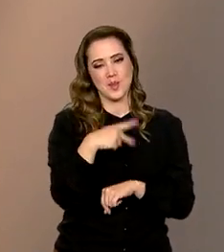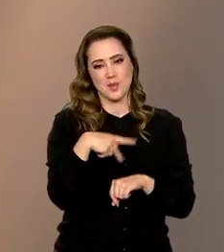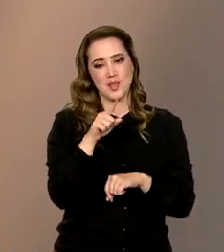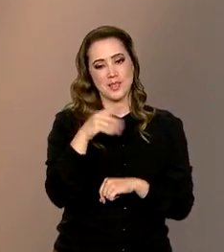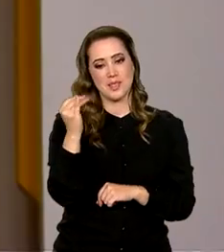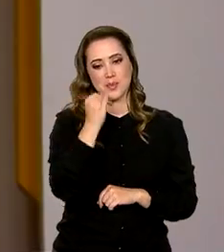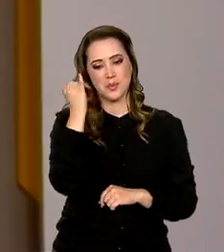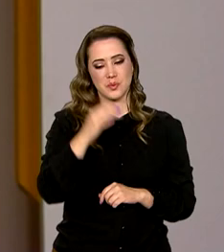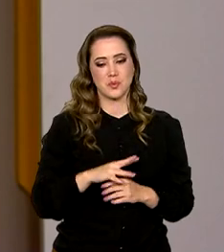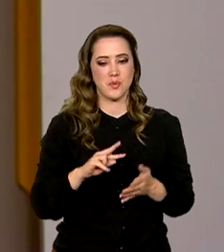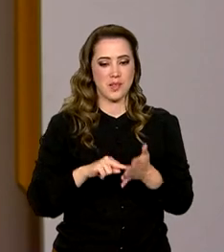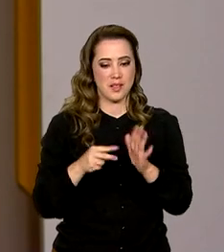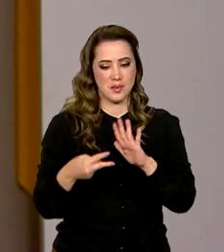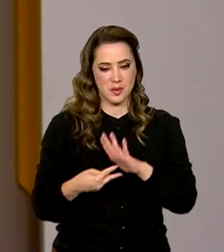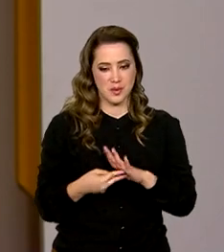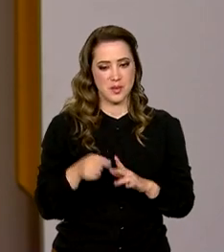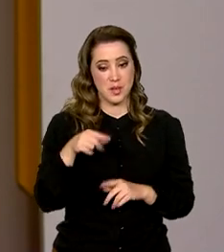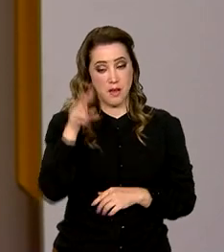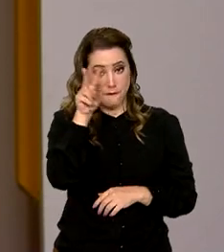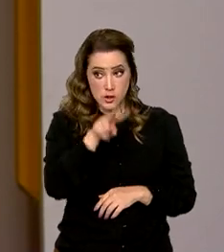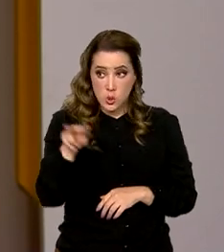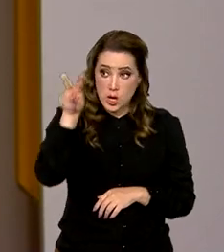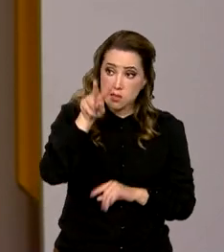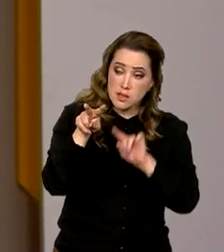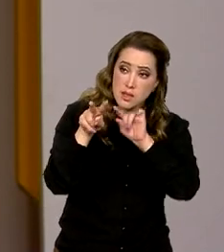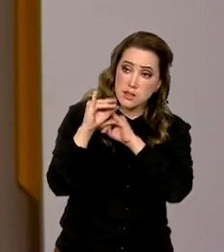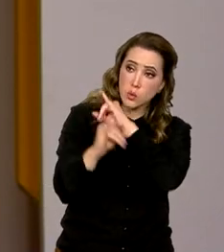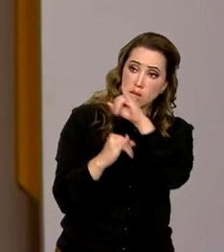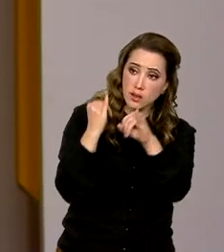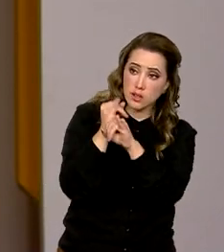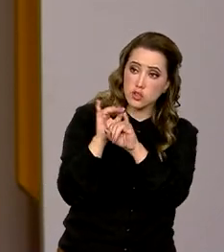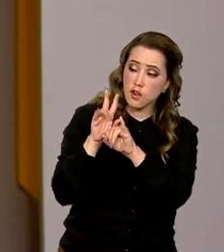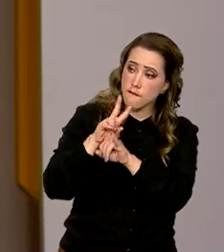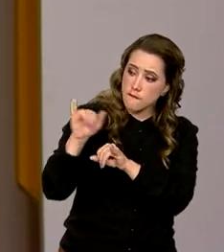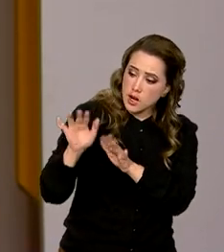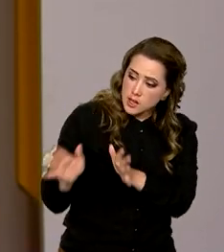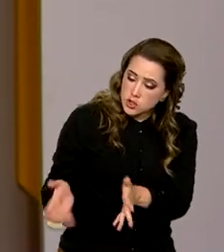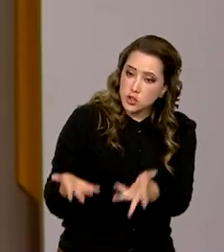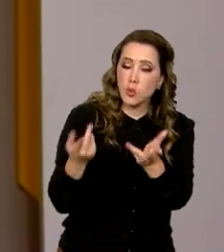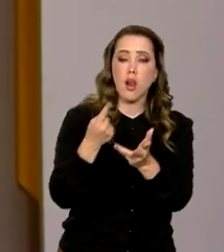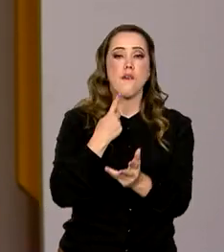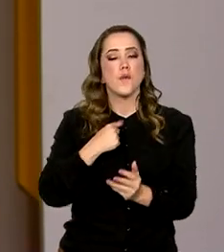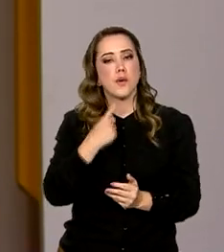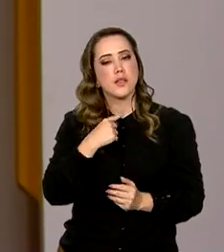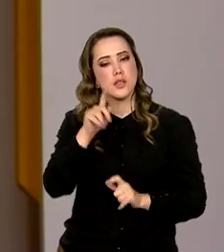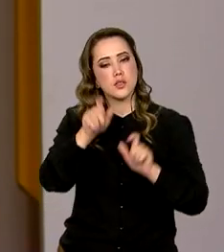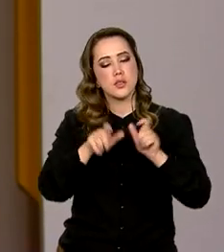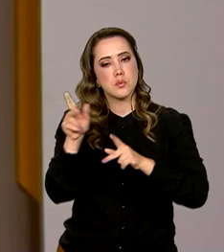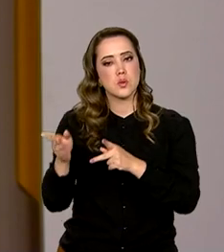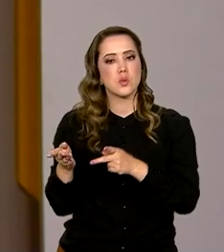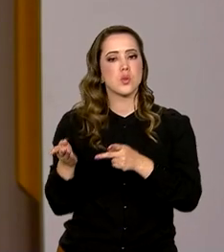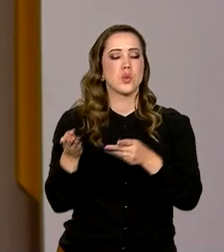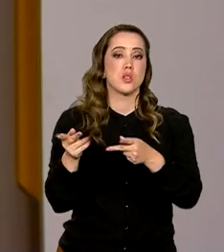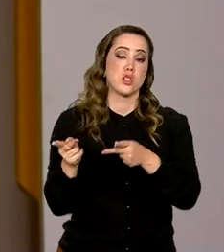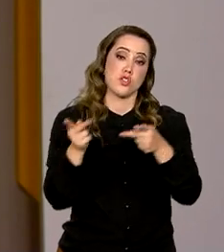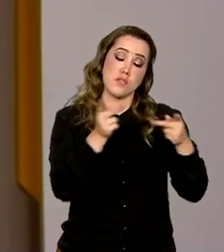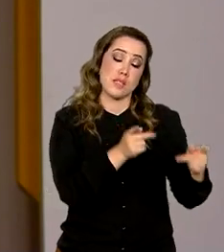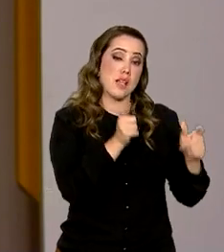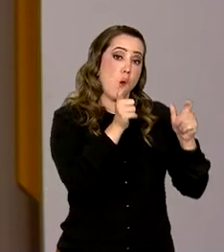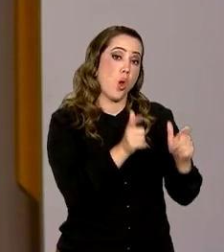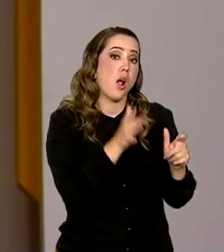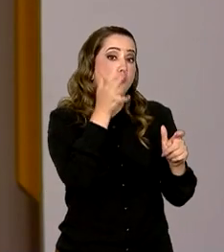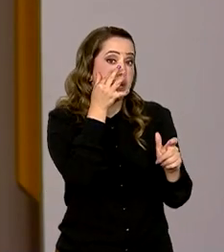importante. Ou seja, a visualização virtual vai aumentar o desejo das pessoas de conhecer pessoalmente aquele